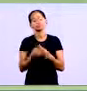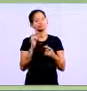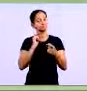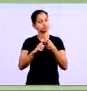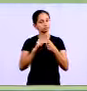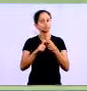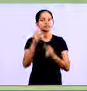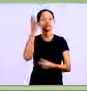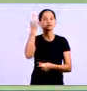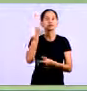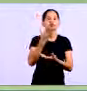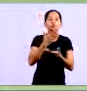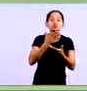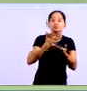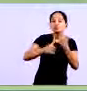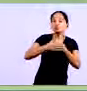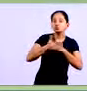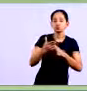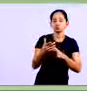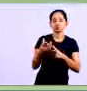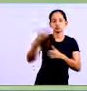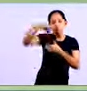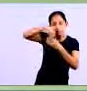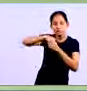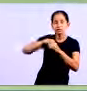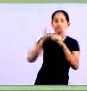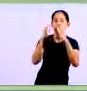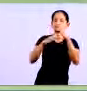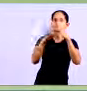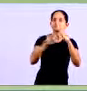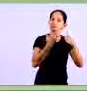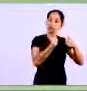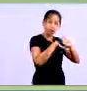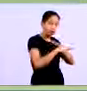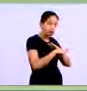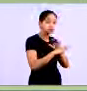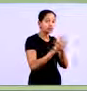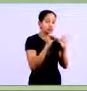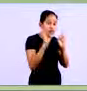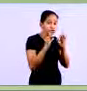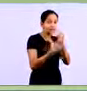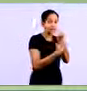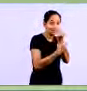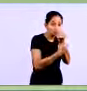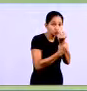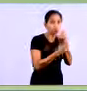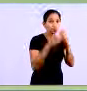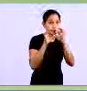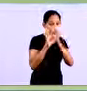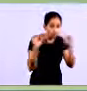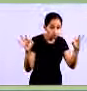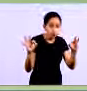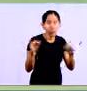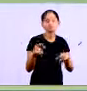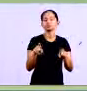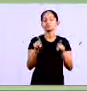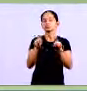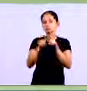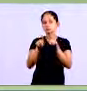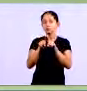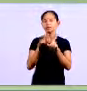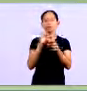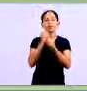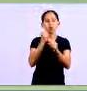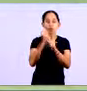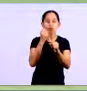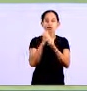um ponto Importante Para você saber Aquilo tudo Que você tem Está guardado Resguardado Para fornecer Informações corretas A contabil